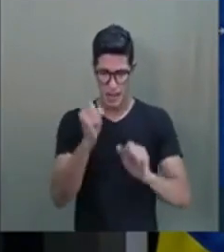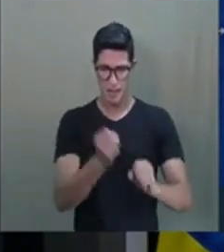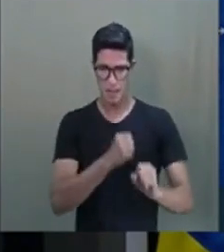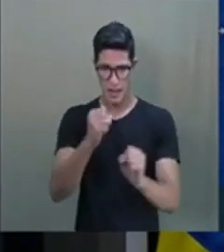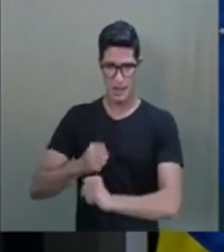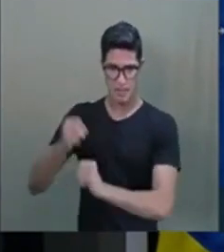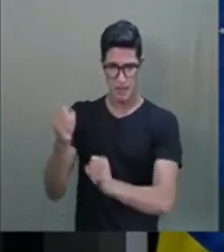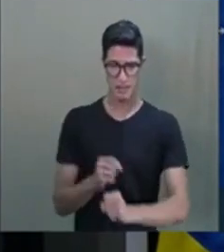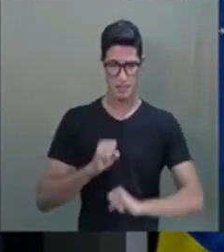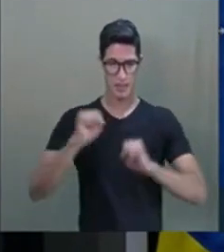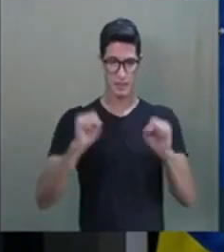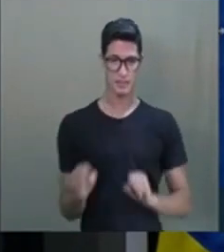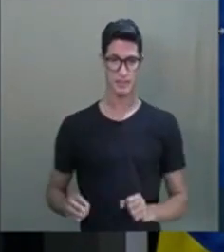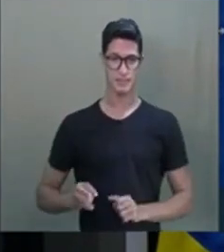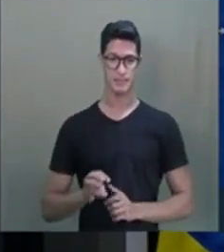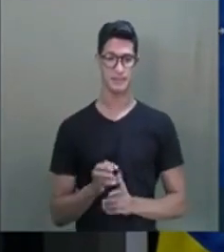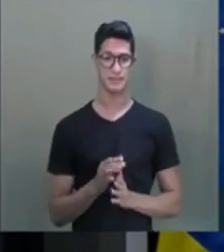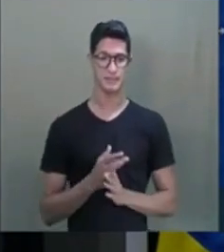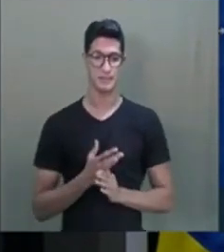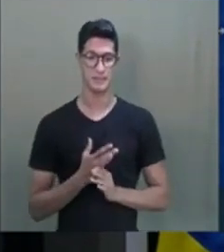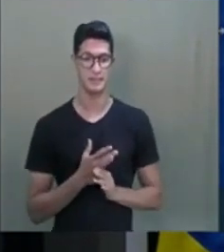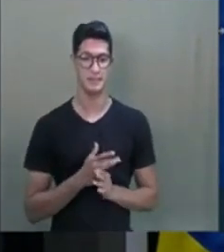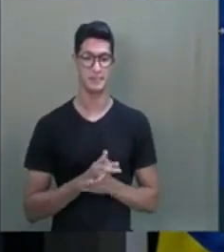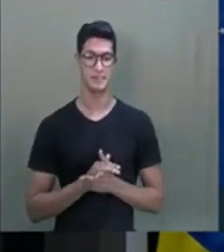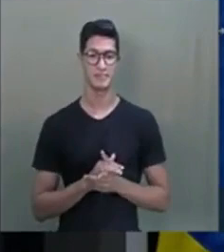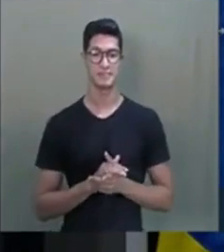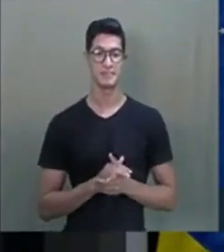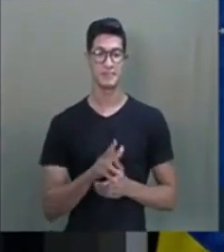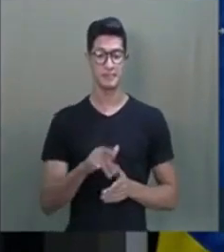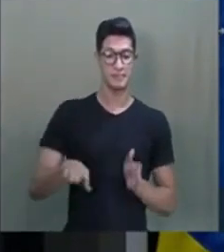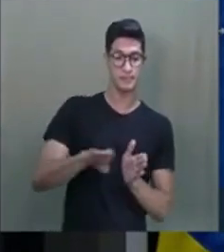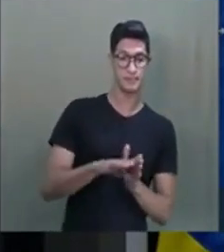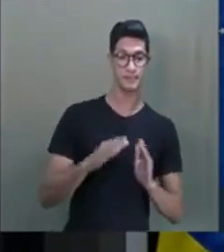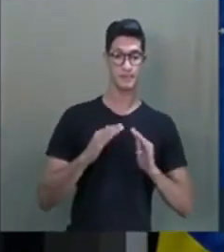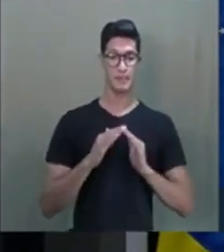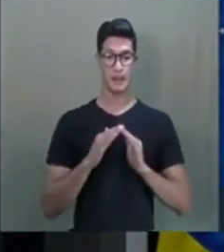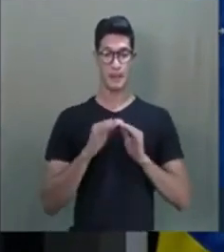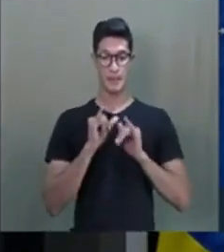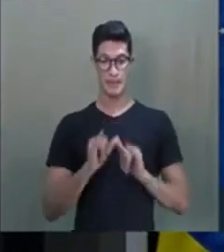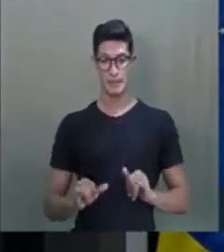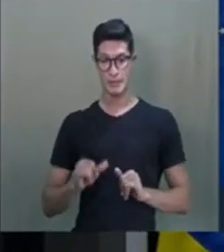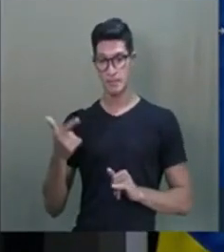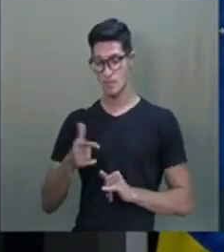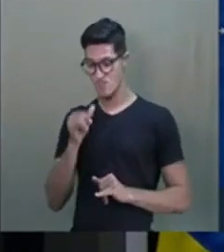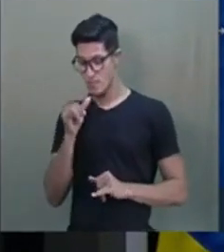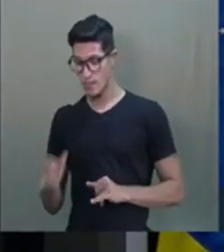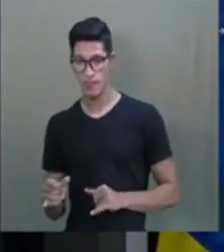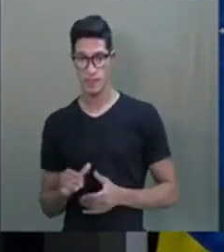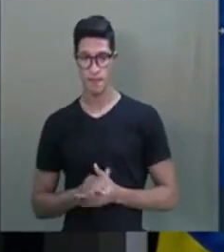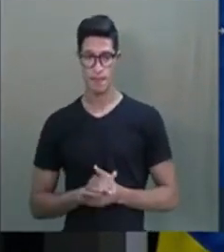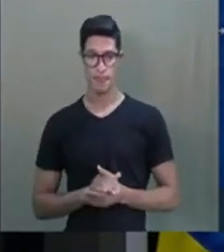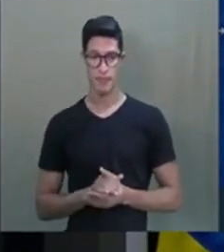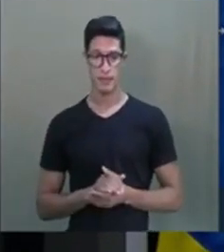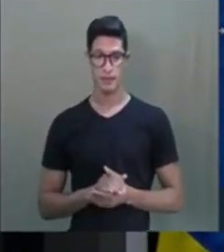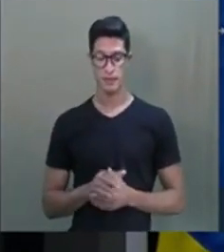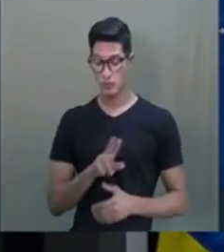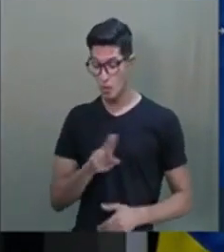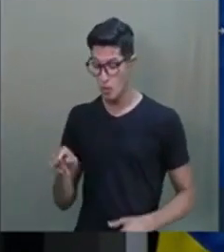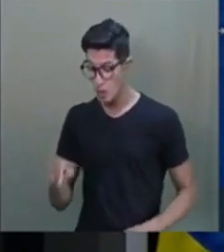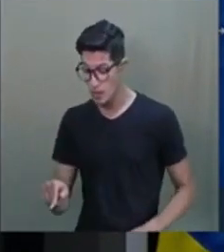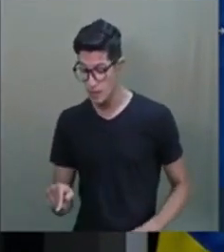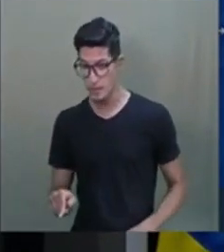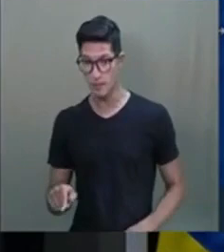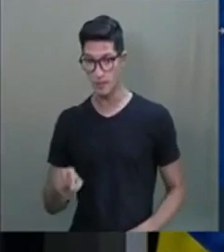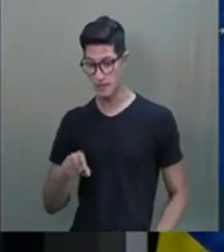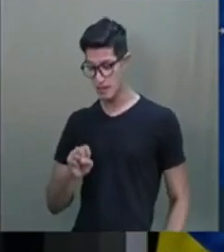uma... Enfim, ele estava bravo. Ele falou, então, você vai chegar em casa hoje, vai dizer ao seu segundo marido. Como é o nome do seu cachorrinho?